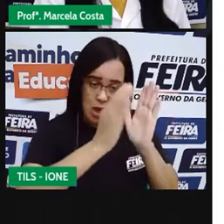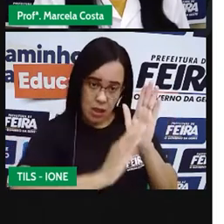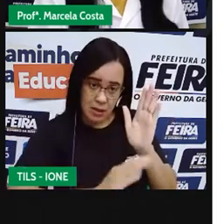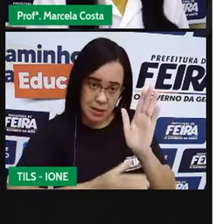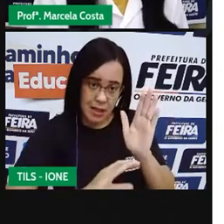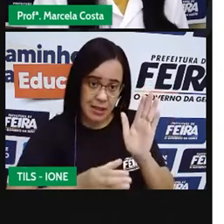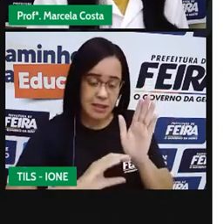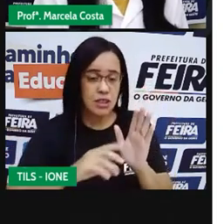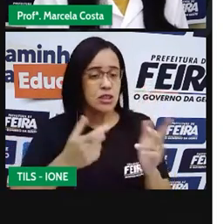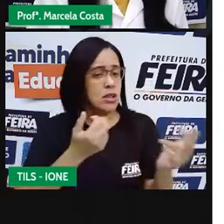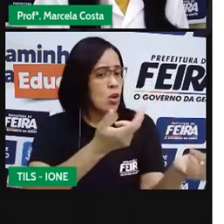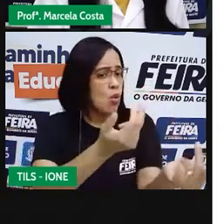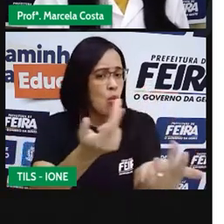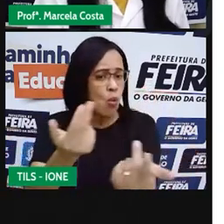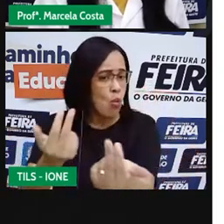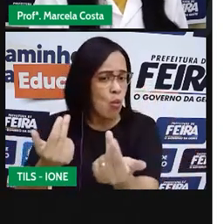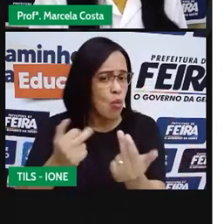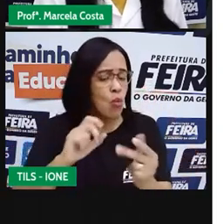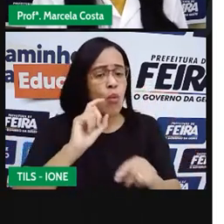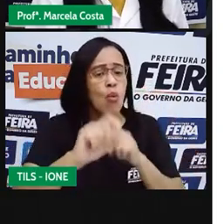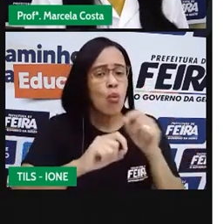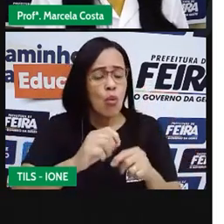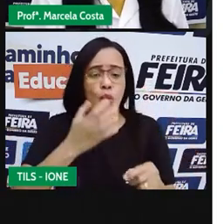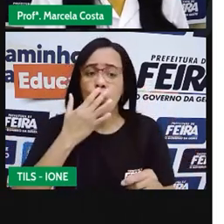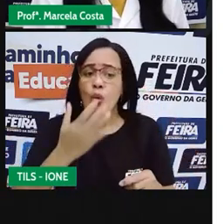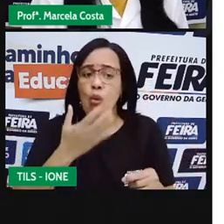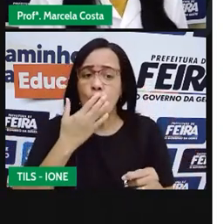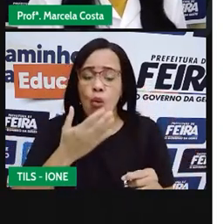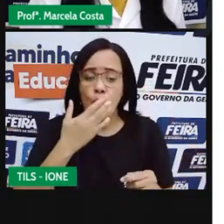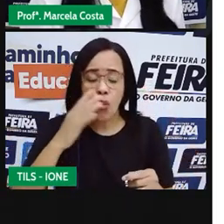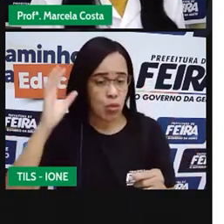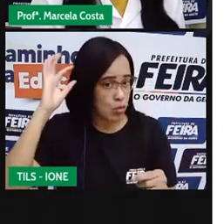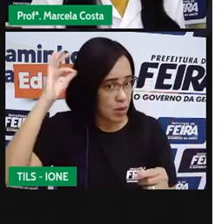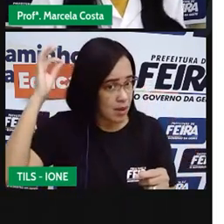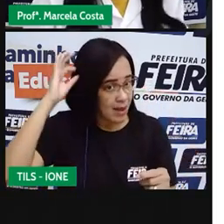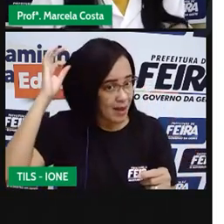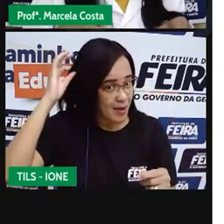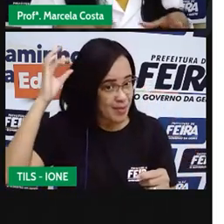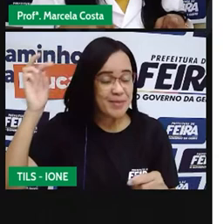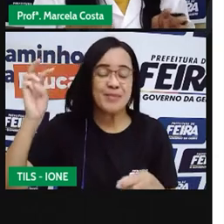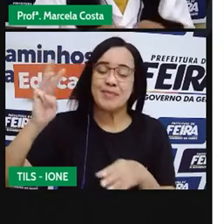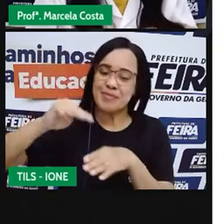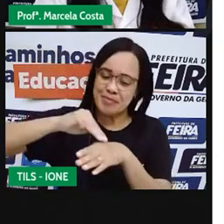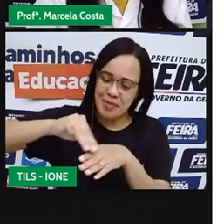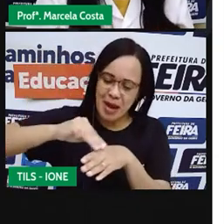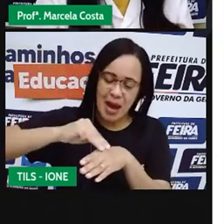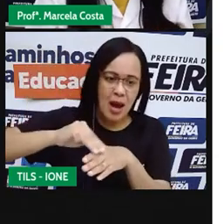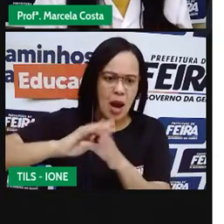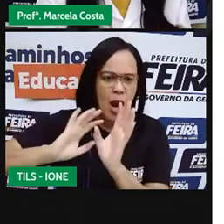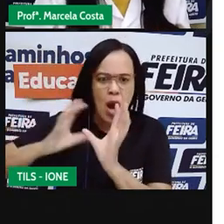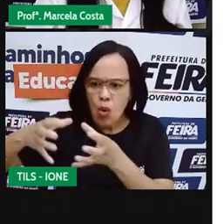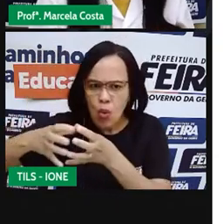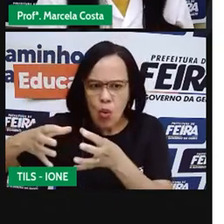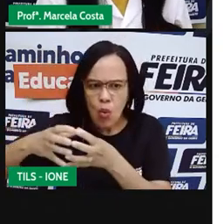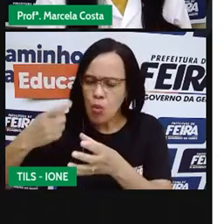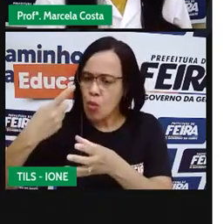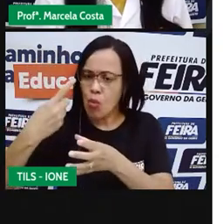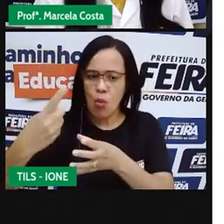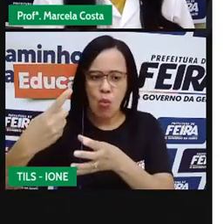comum, que é o cabelo de cor castanho. Então, por isso que a gente vai botar tudo no mesmo grupo.